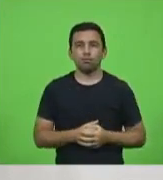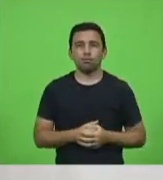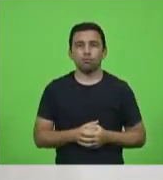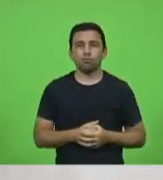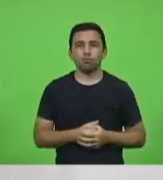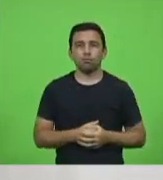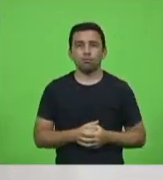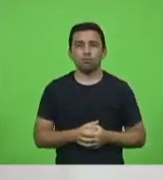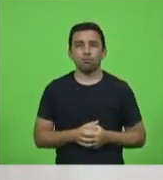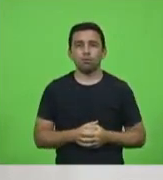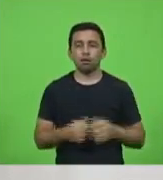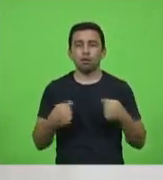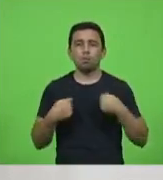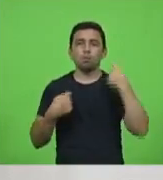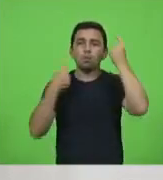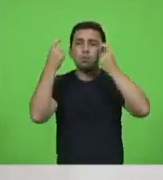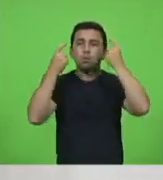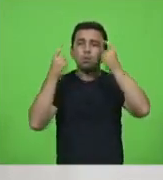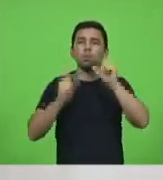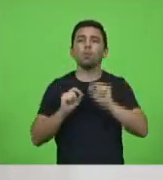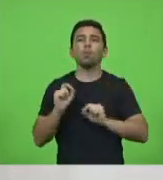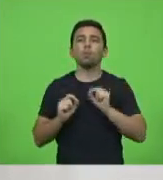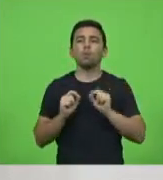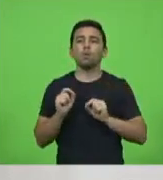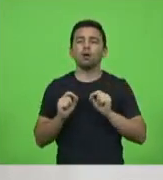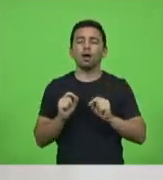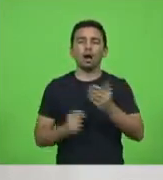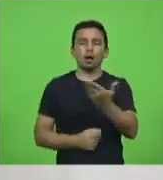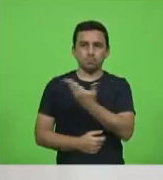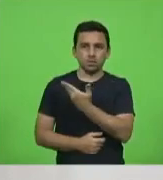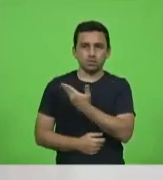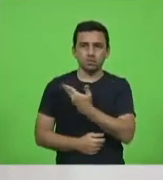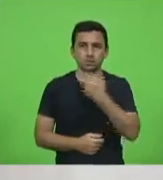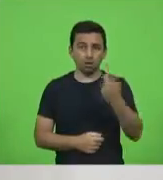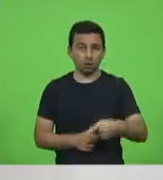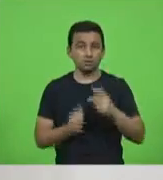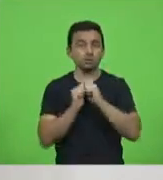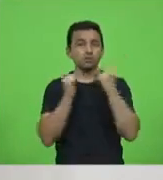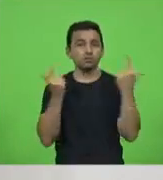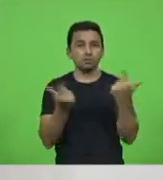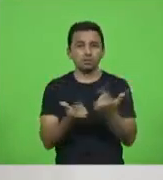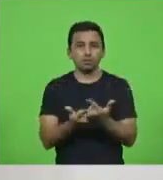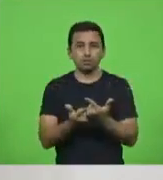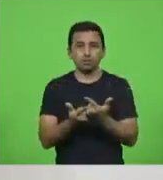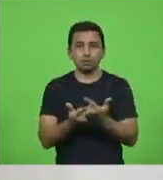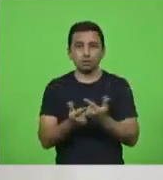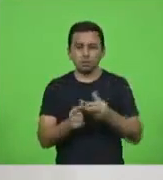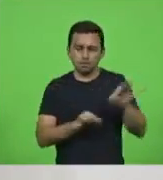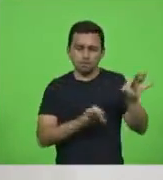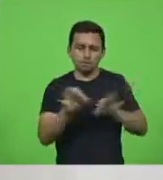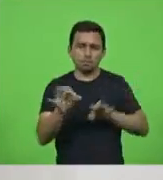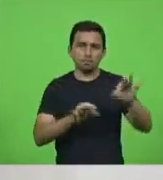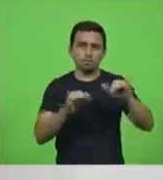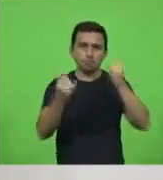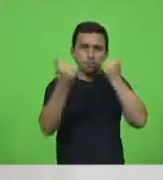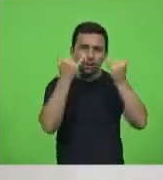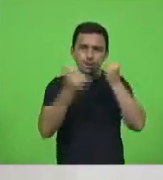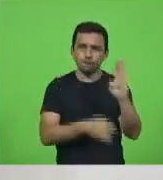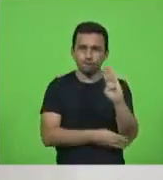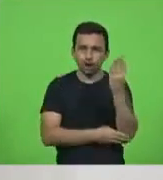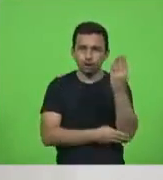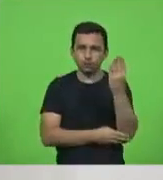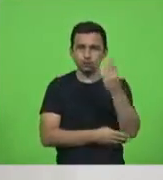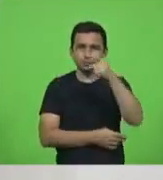O que me preocupa é a gente ter um colega de parlamento que reúne informações falsas,